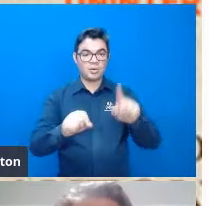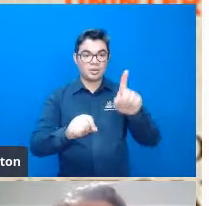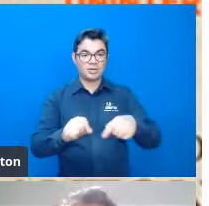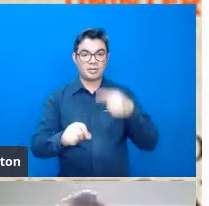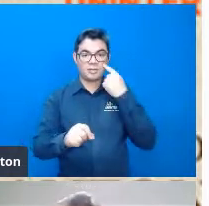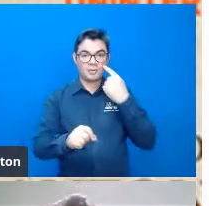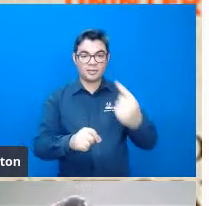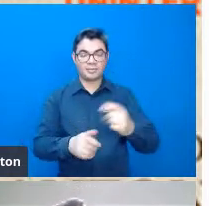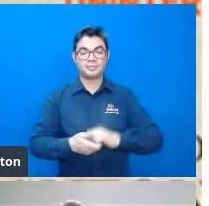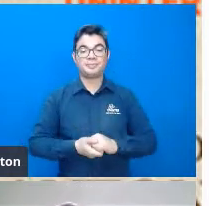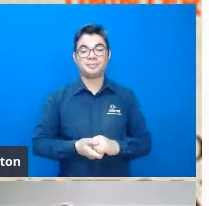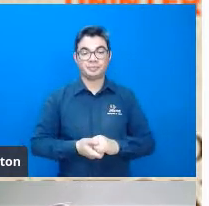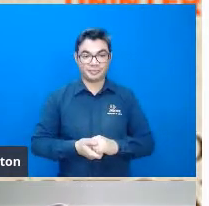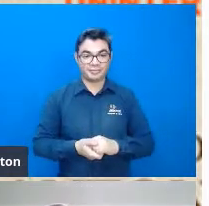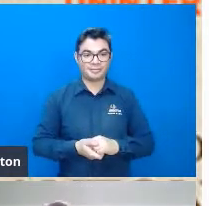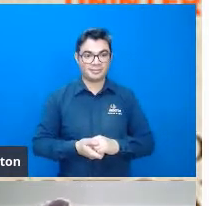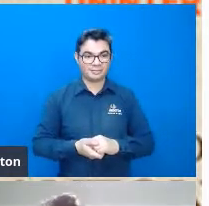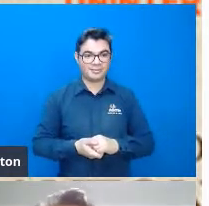próximo slide.